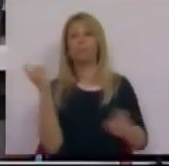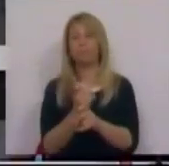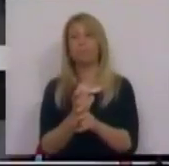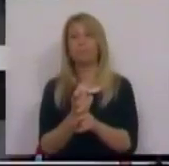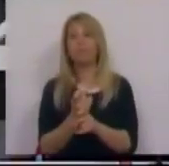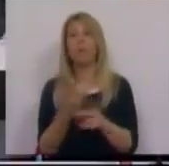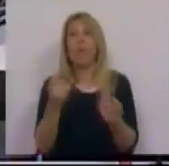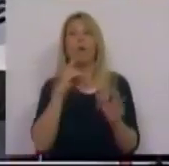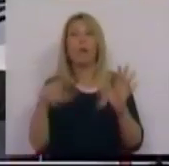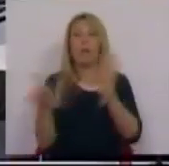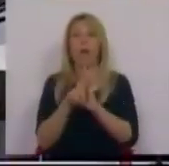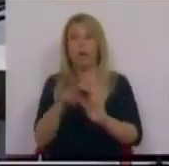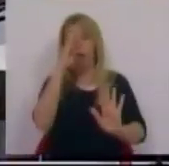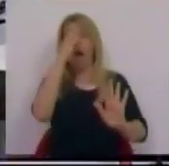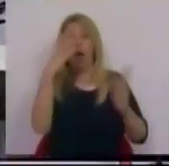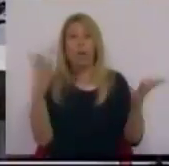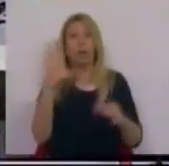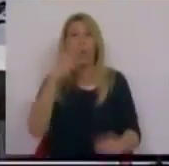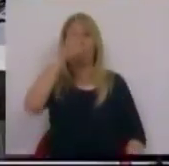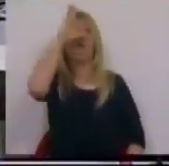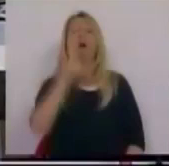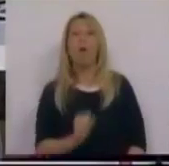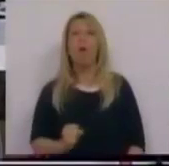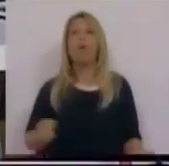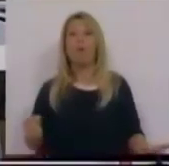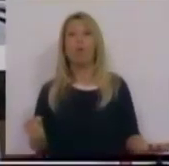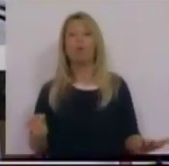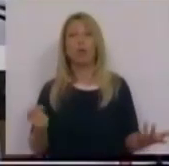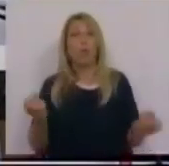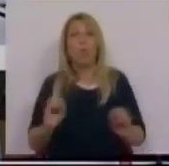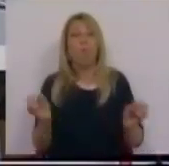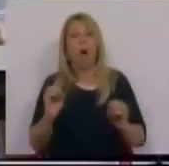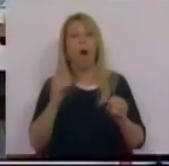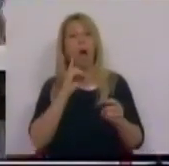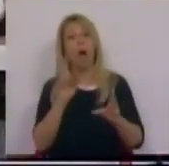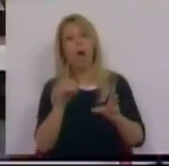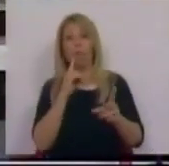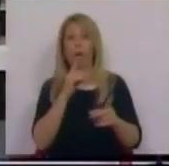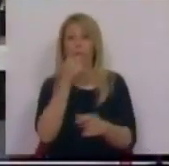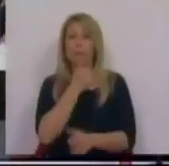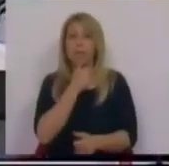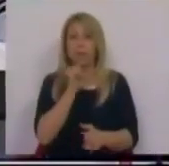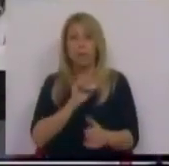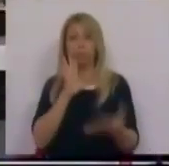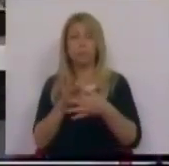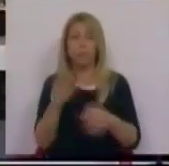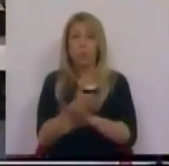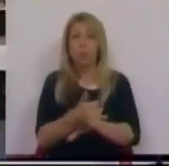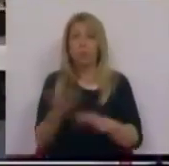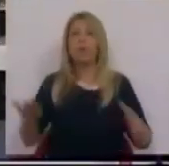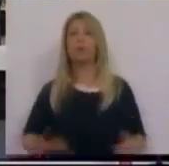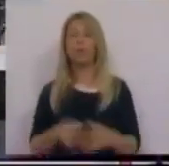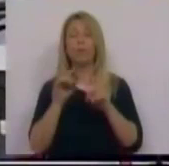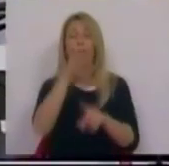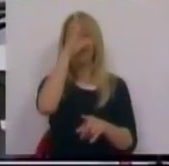legislação que resista quando o não tem uma voz ativa no setor em particular e é isso que nos garante este governo e esta